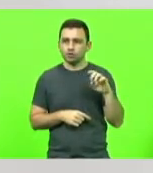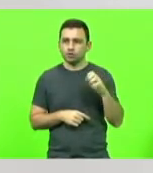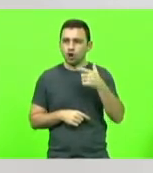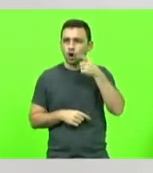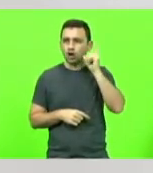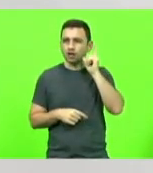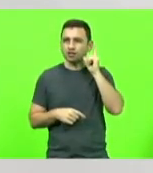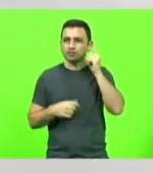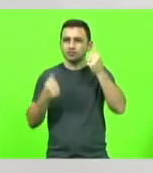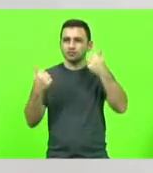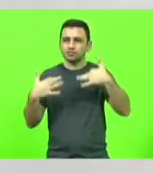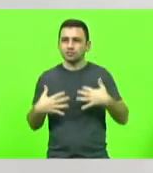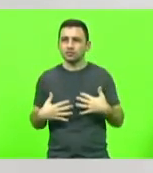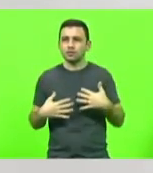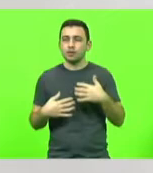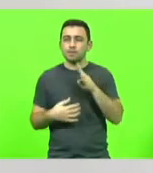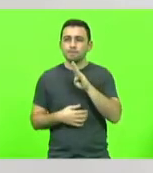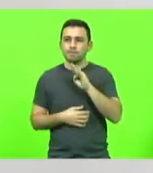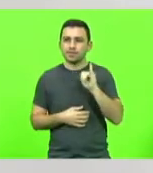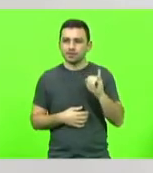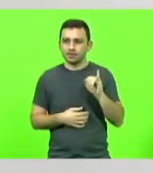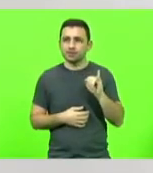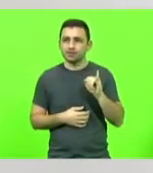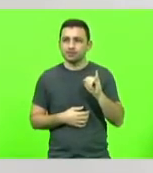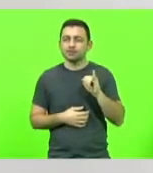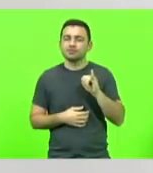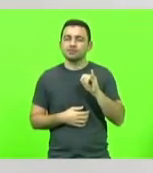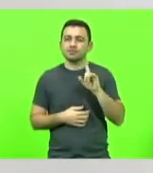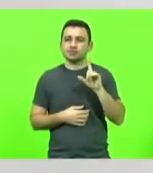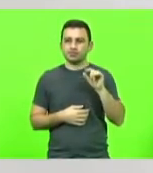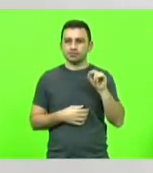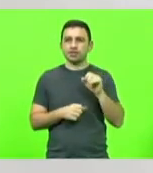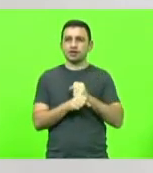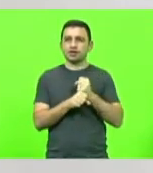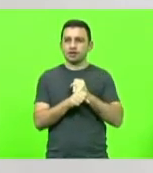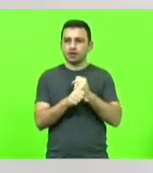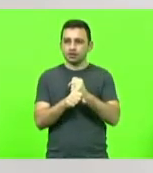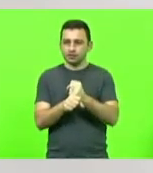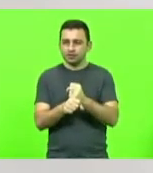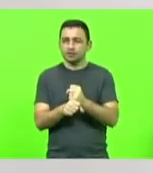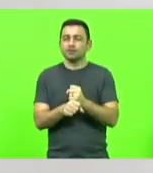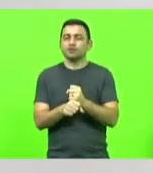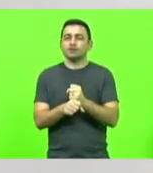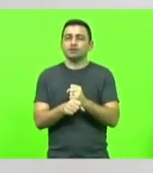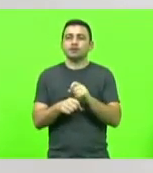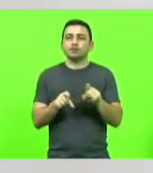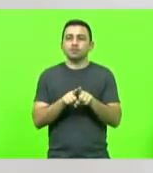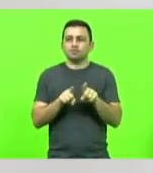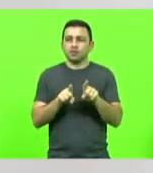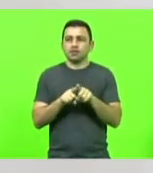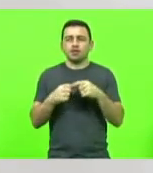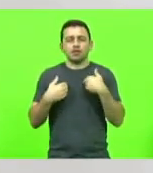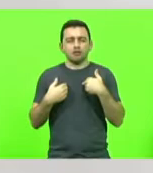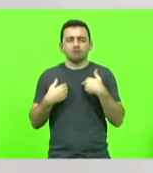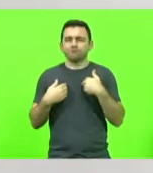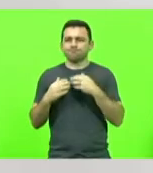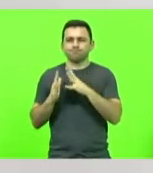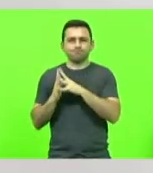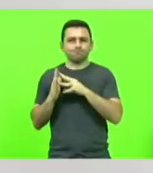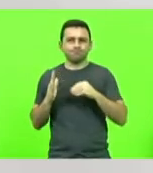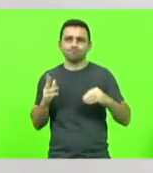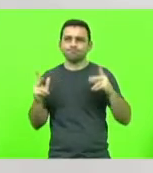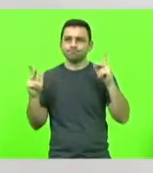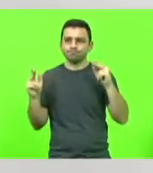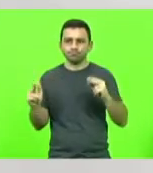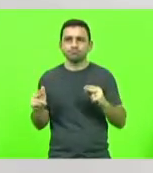bicentenário de Anitta Garibaldi e me espelho muito nela. Quero aqui, então,